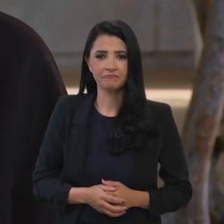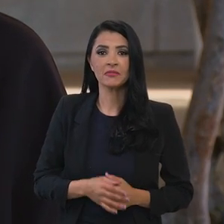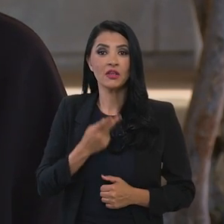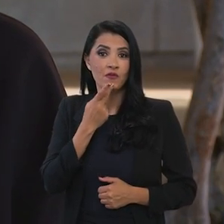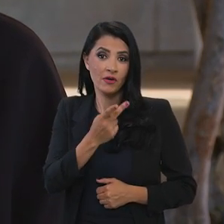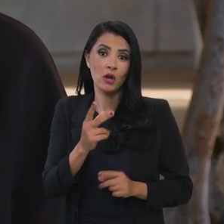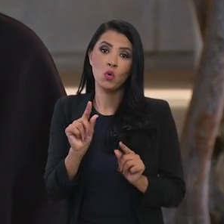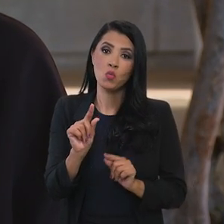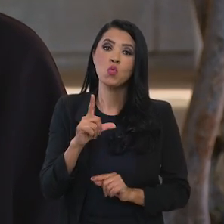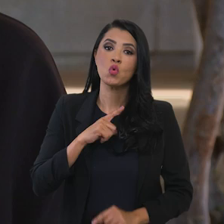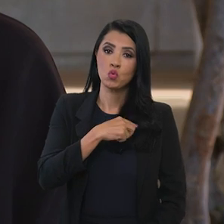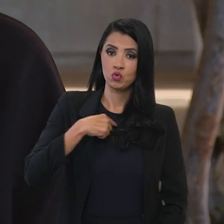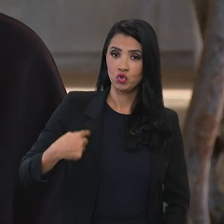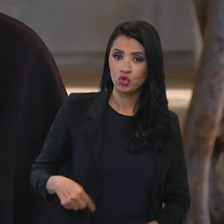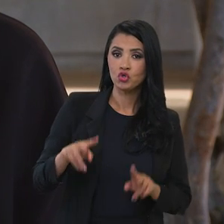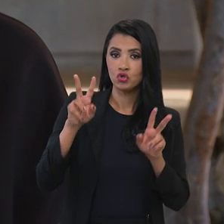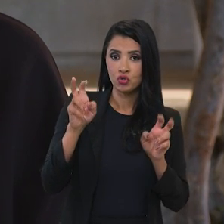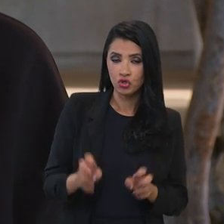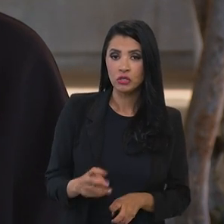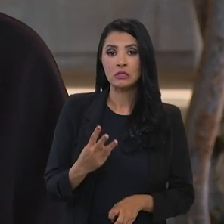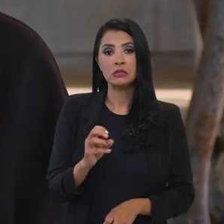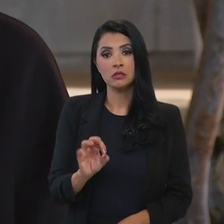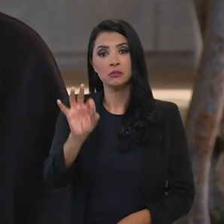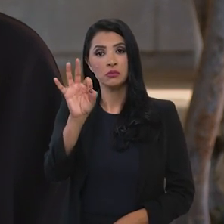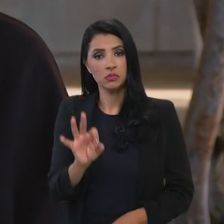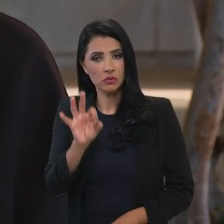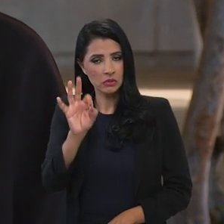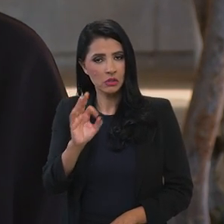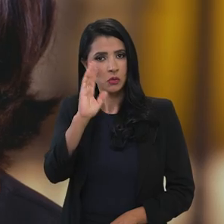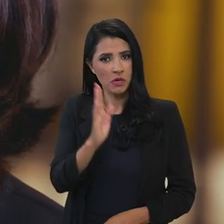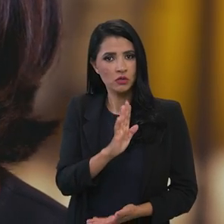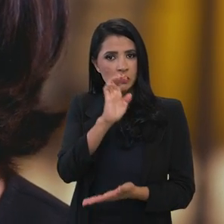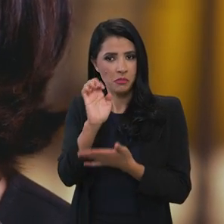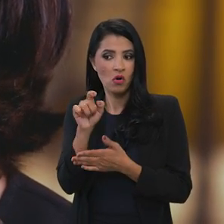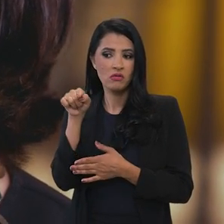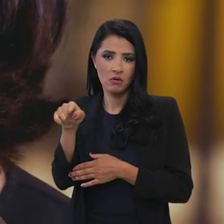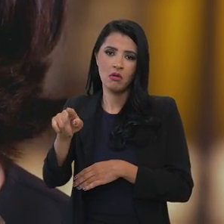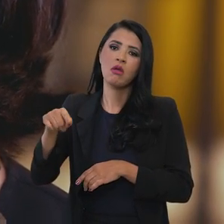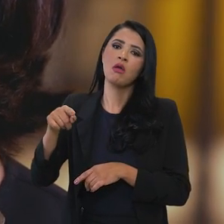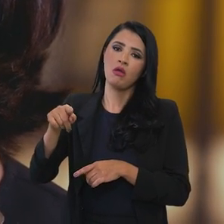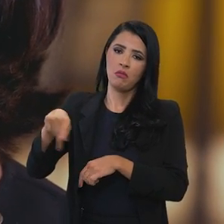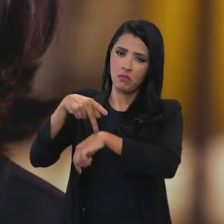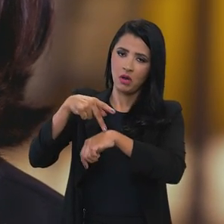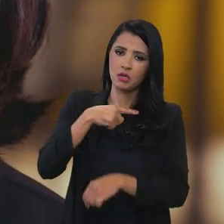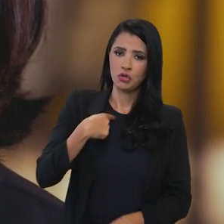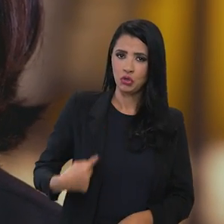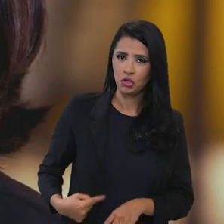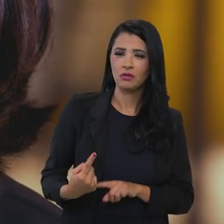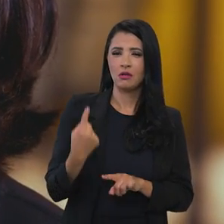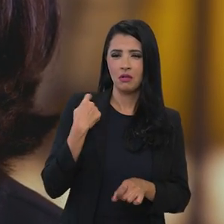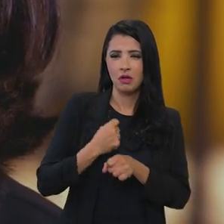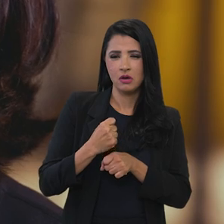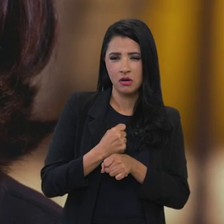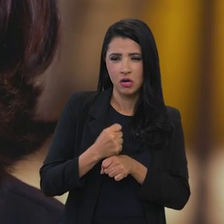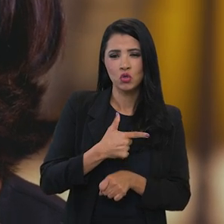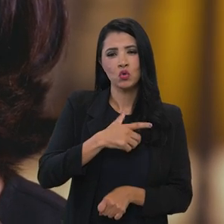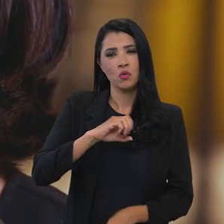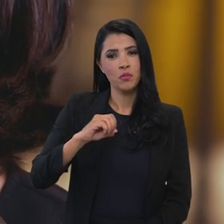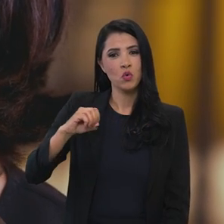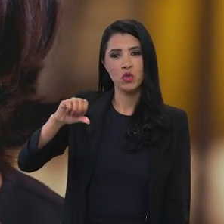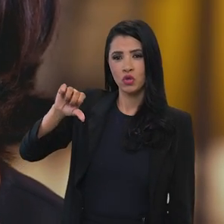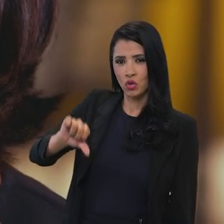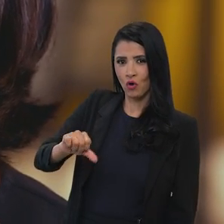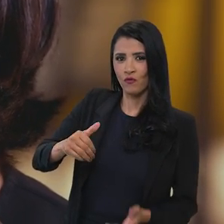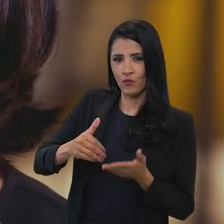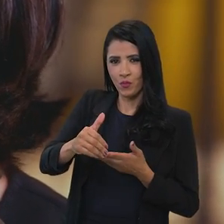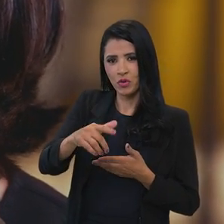cerca de 30% do que o Brasil exporta exporta para a China a China é desde 2009 nosso principal destino de vendas e